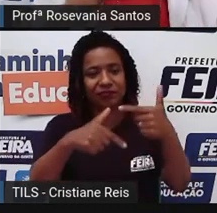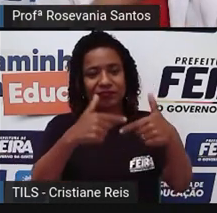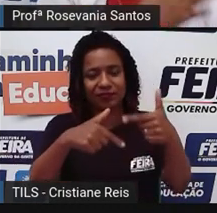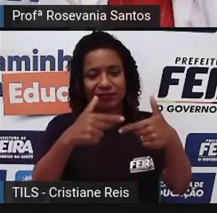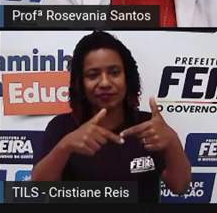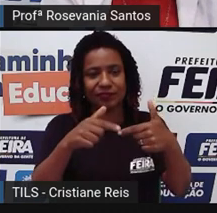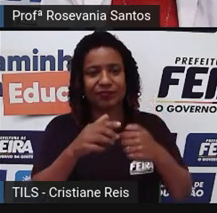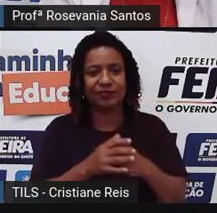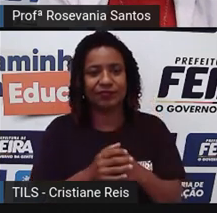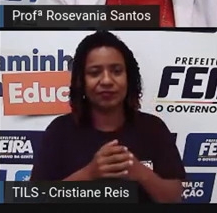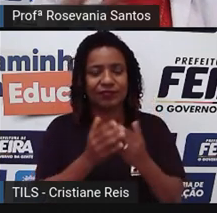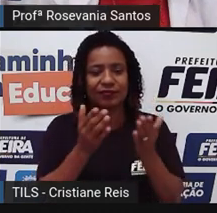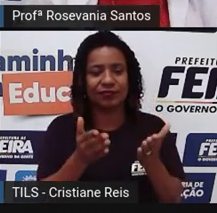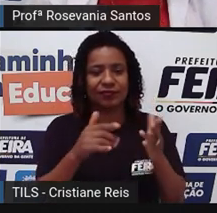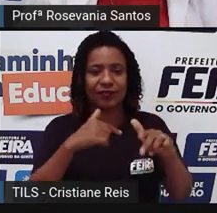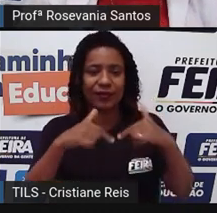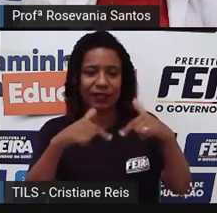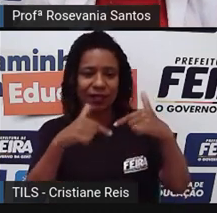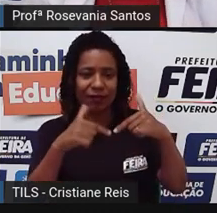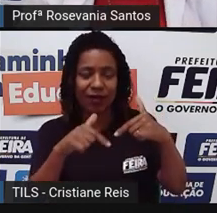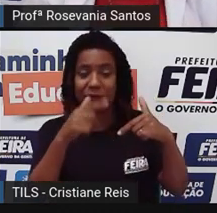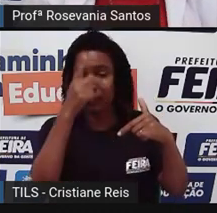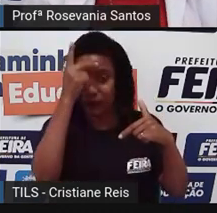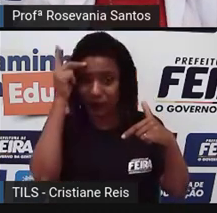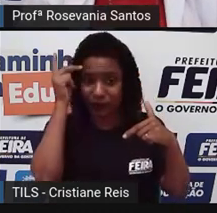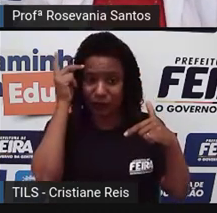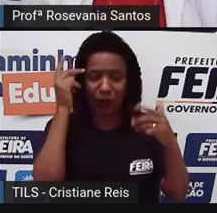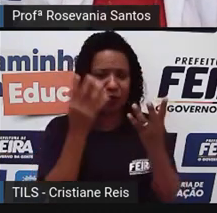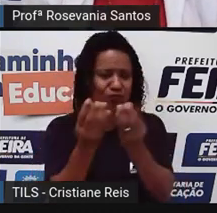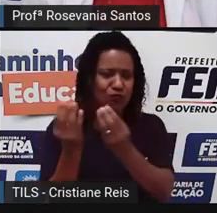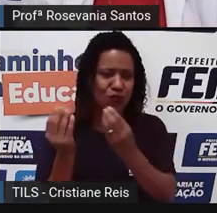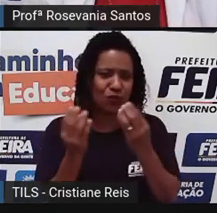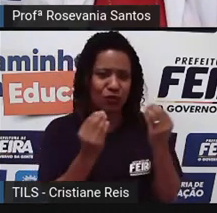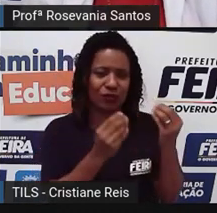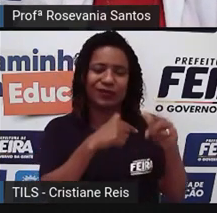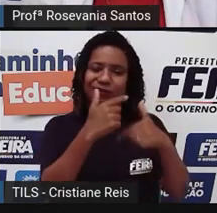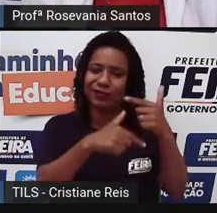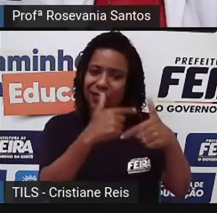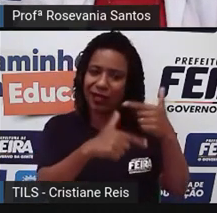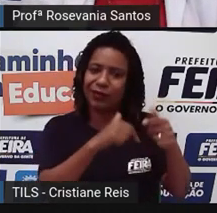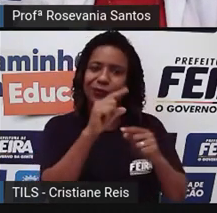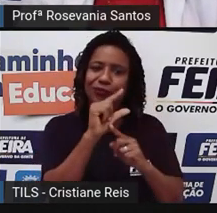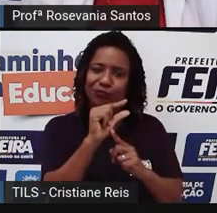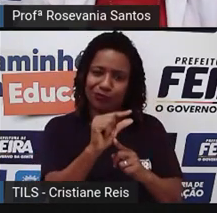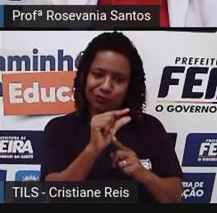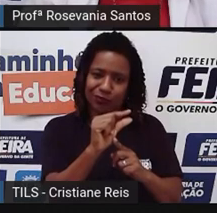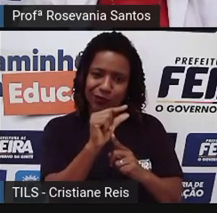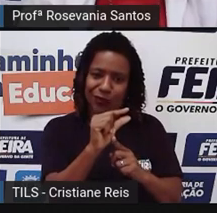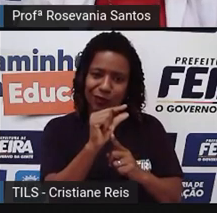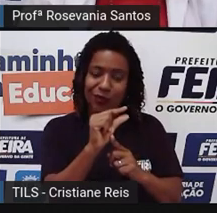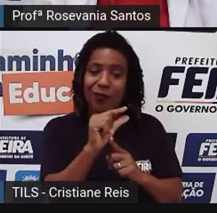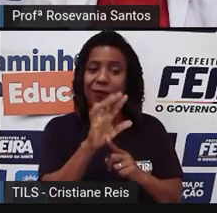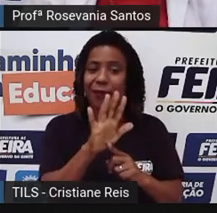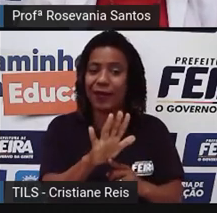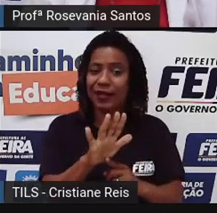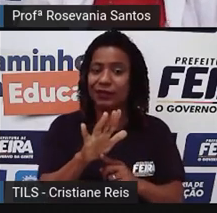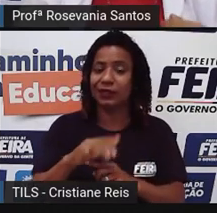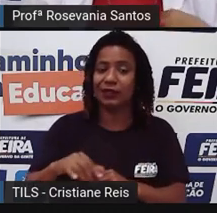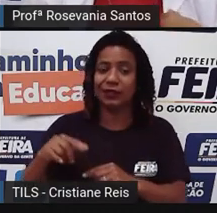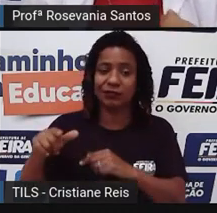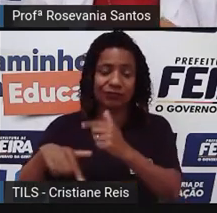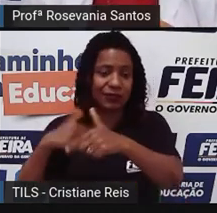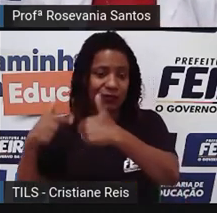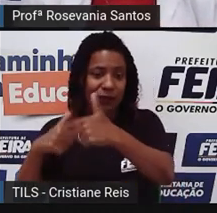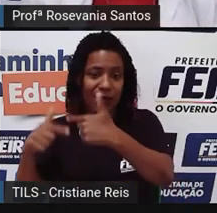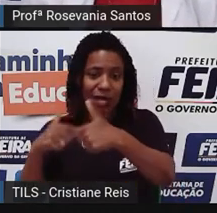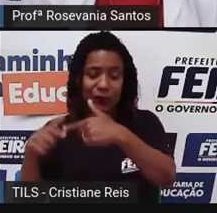aquele trabalho tem muita gente, que pode desenvolver, o salário realmente vai ser baixo, né, gente? Mas se eu tenho um empregão que